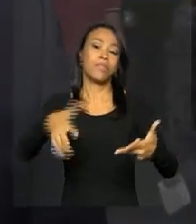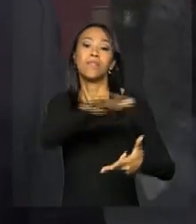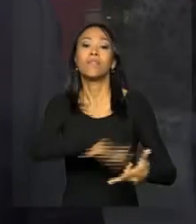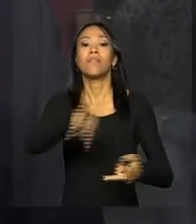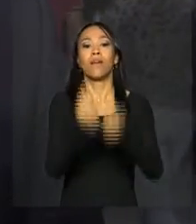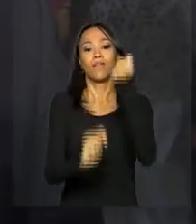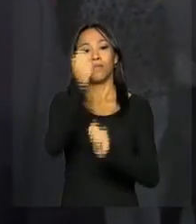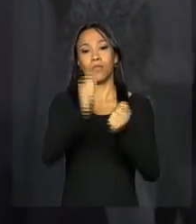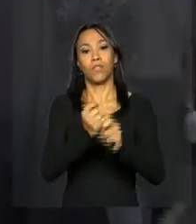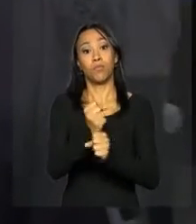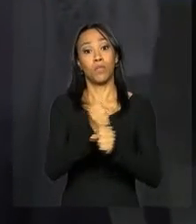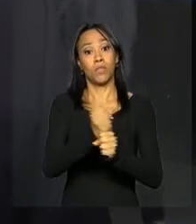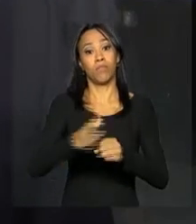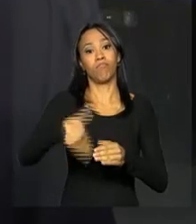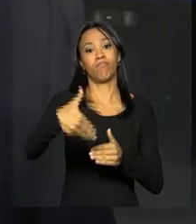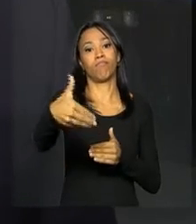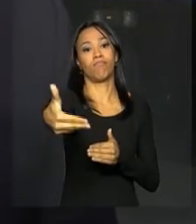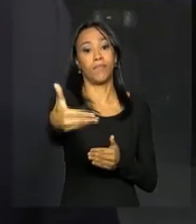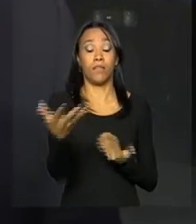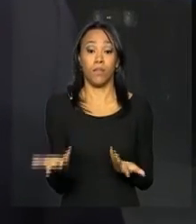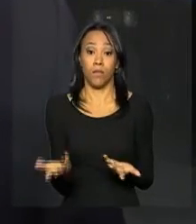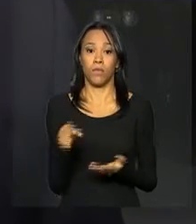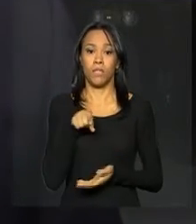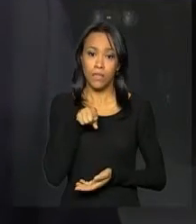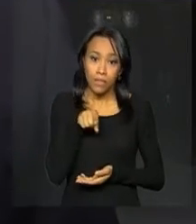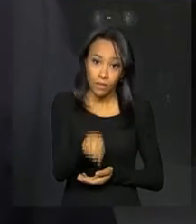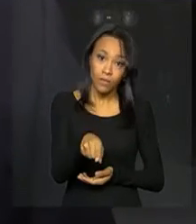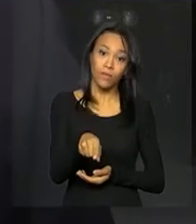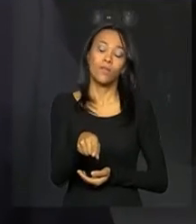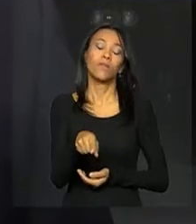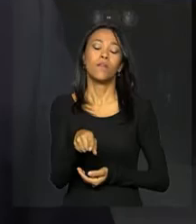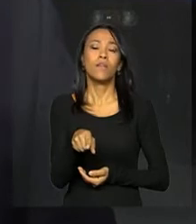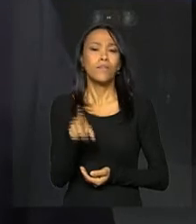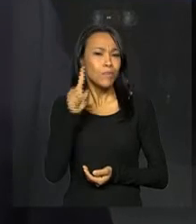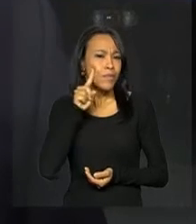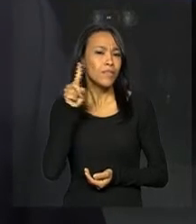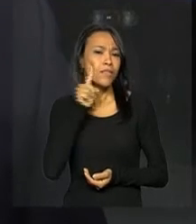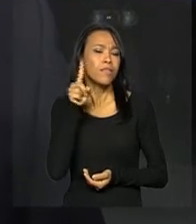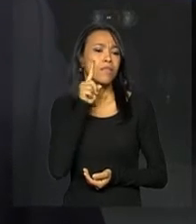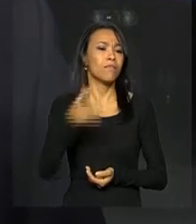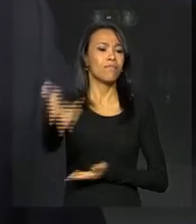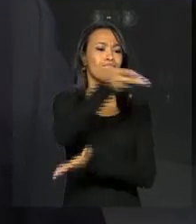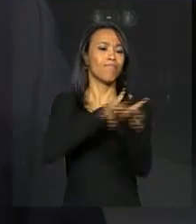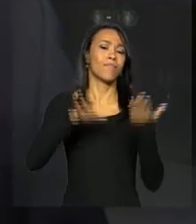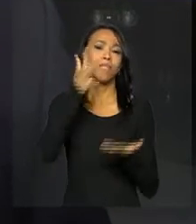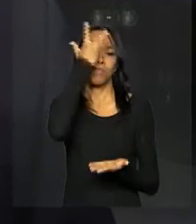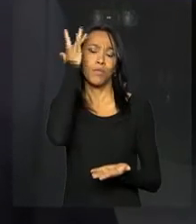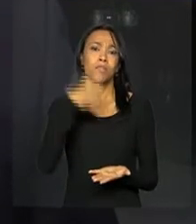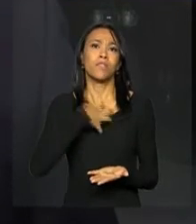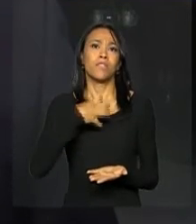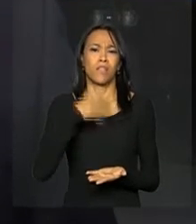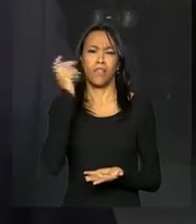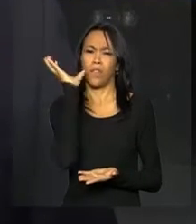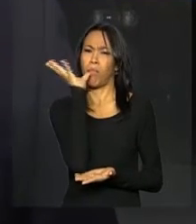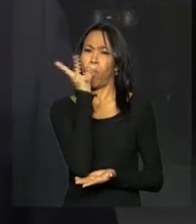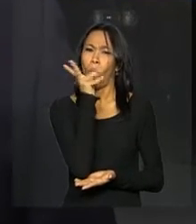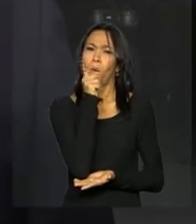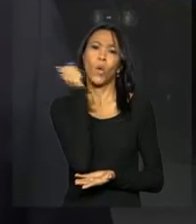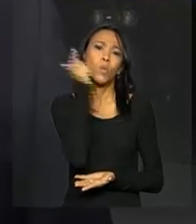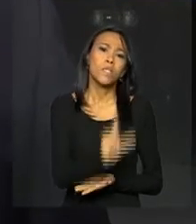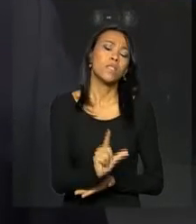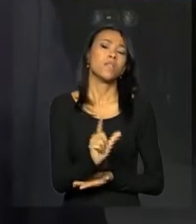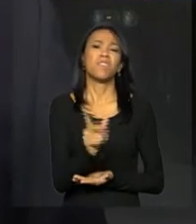nos próximos anos. Então, esse reflexo que no dia a dia do cidadão demora um tempo para chegar, talvez nem todos